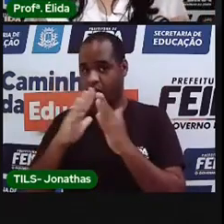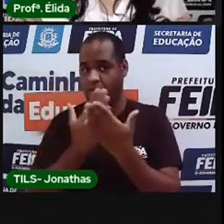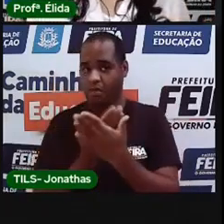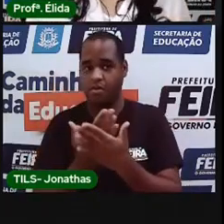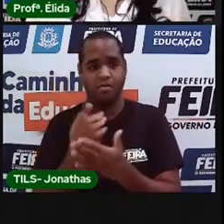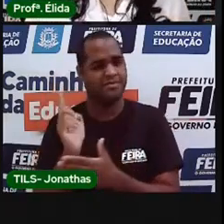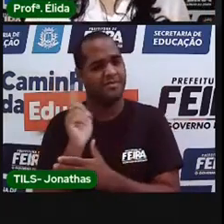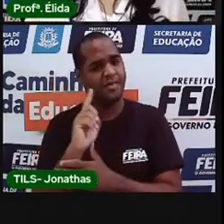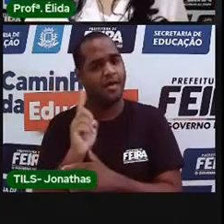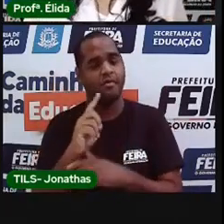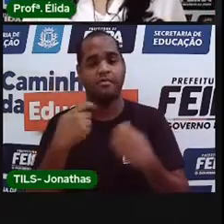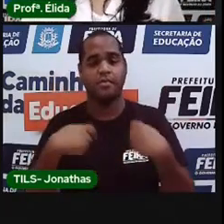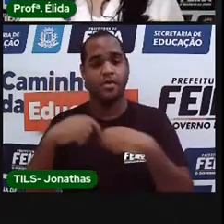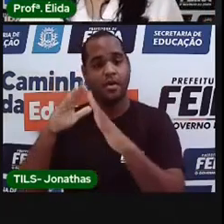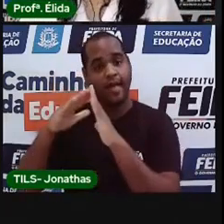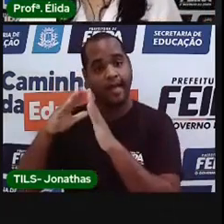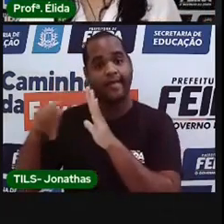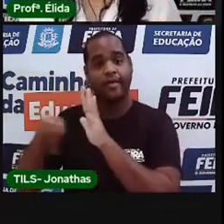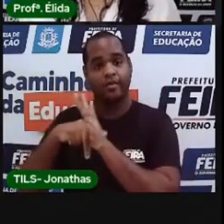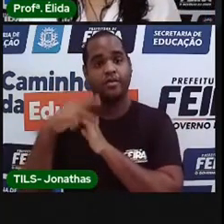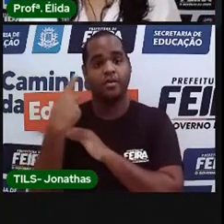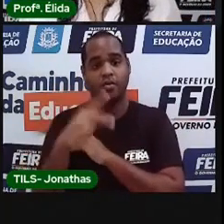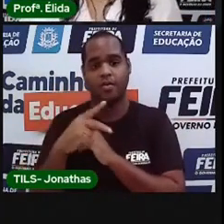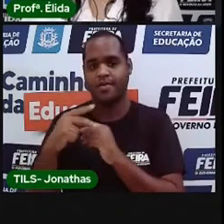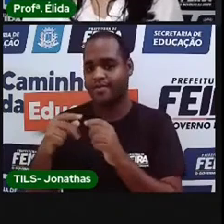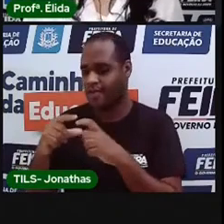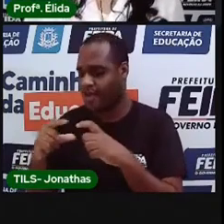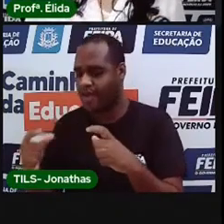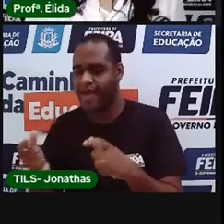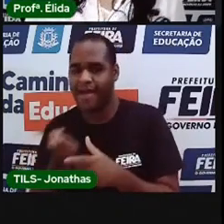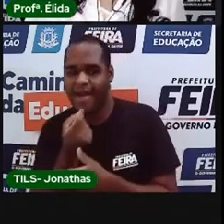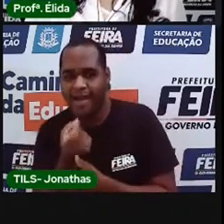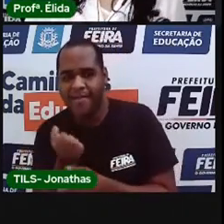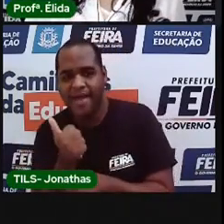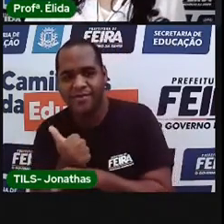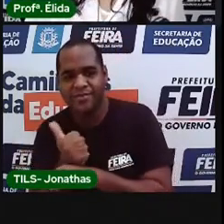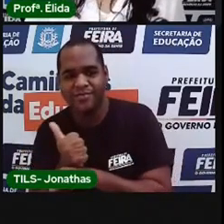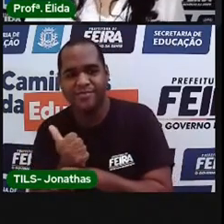Não. É o que tem em casa. Bula de remédio.